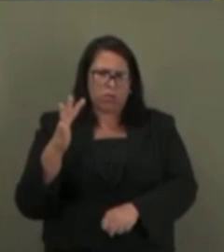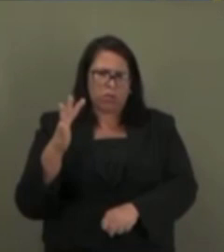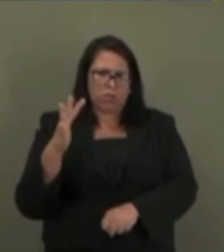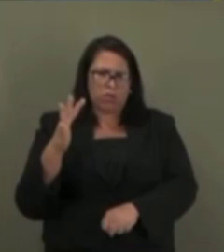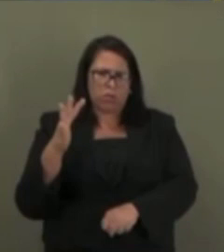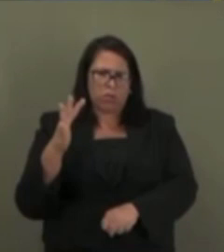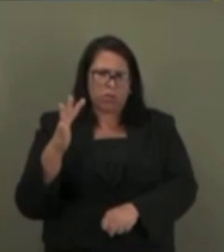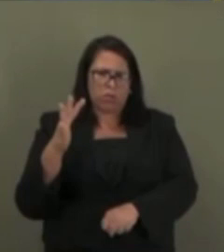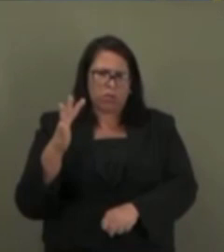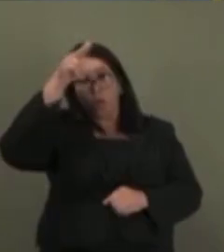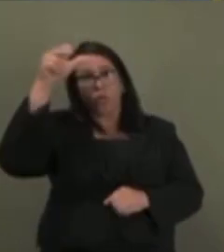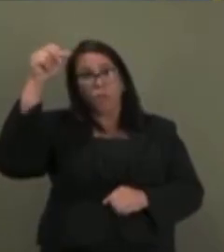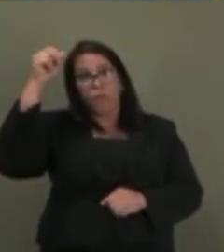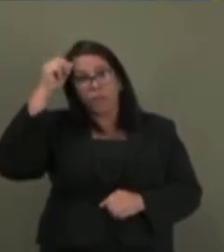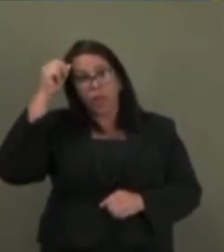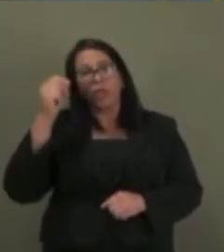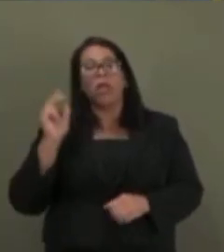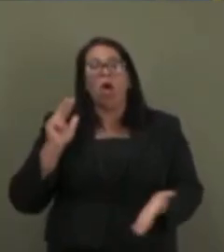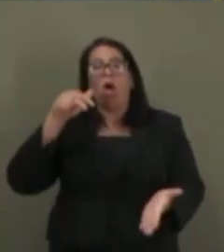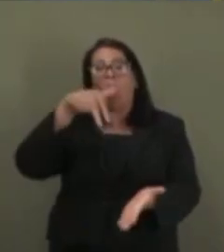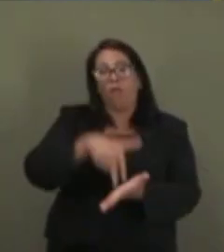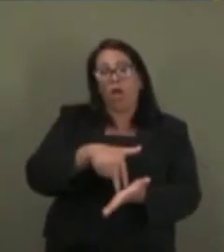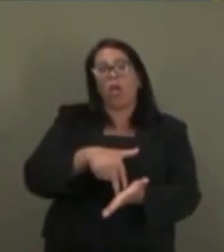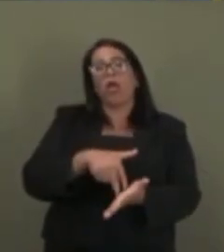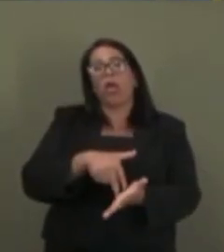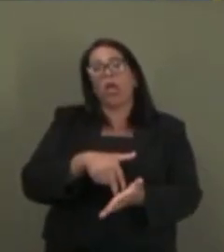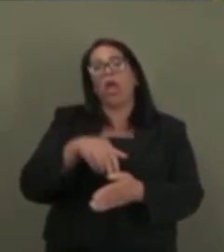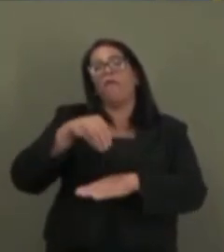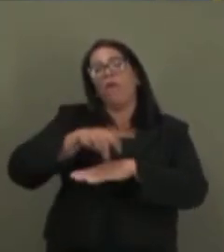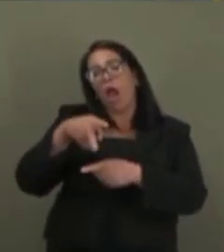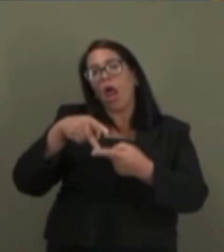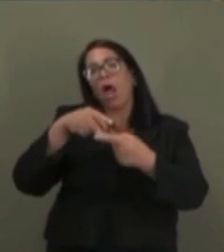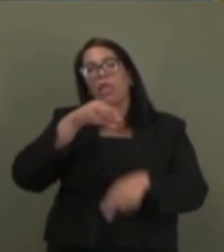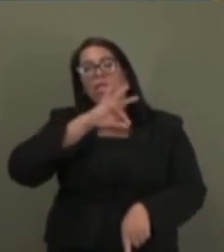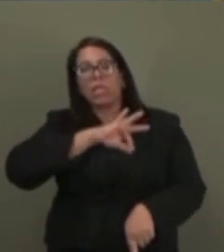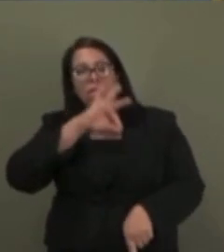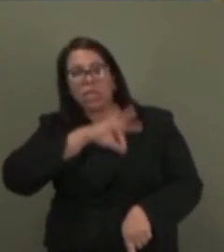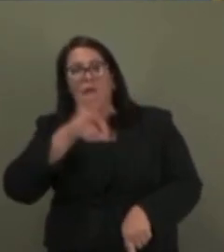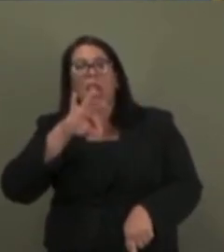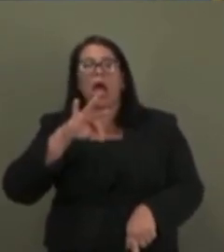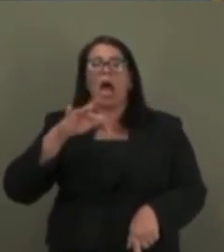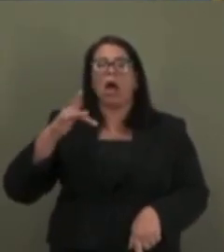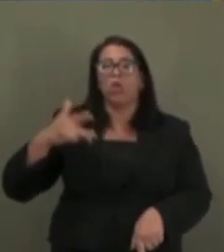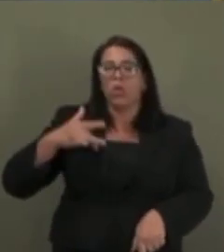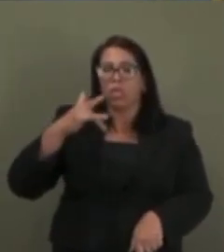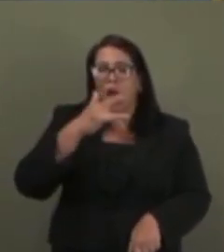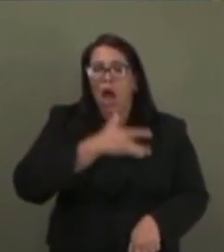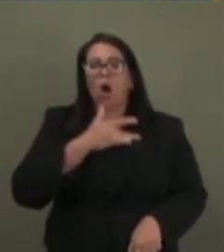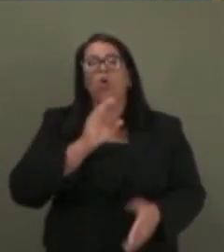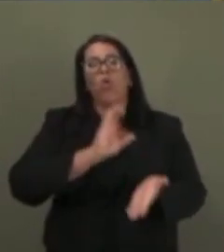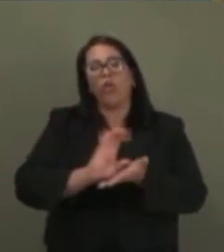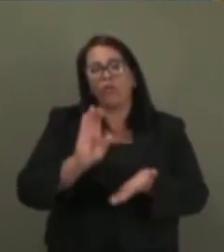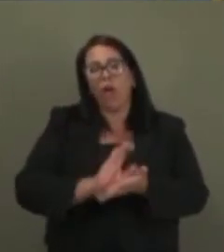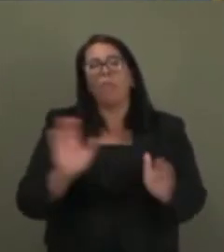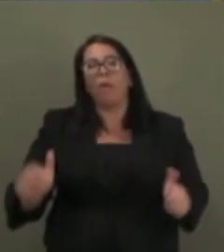prefeitos passaram por aqui e falaram em ajustar a saúde do Brasil, em trazer mais recursos